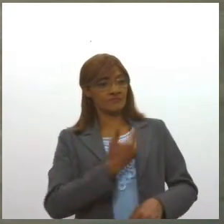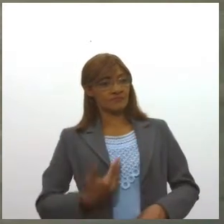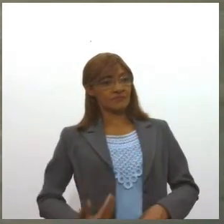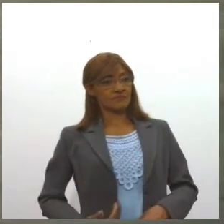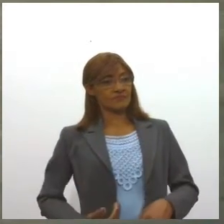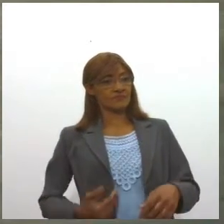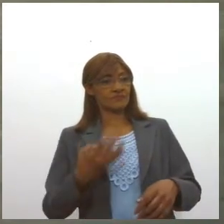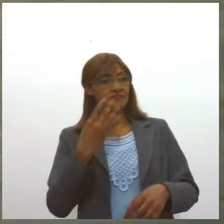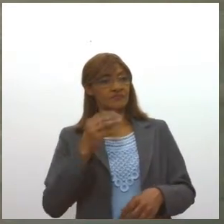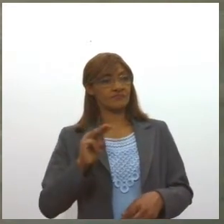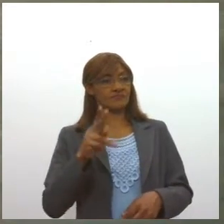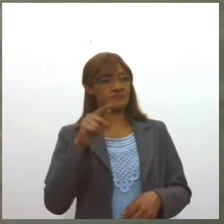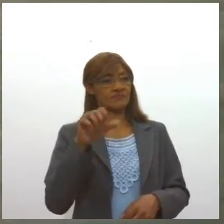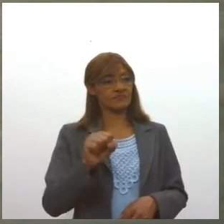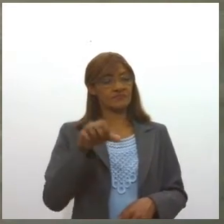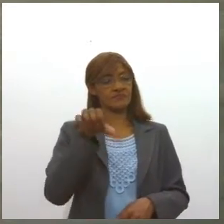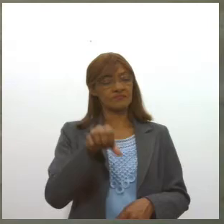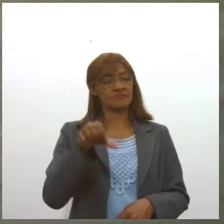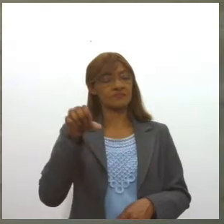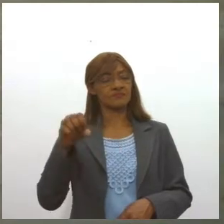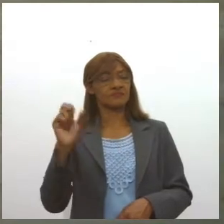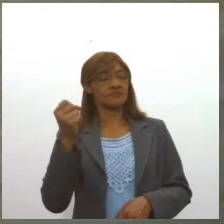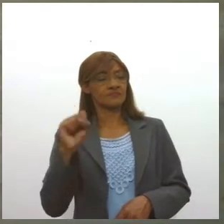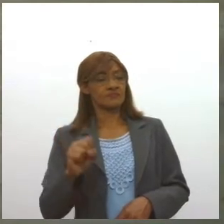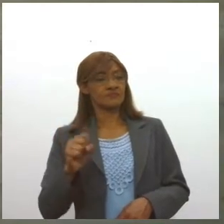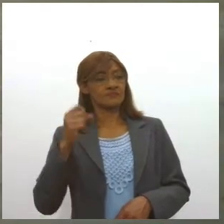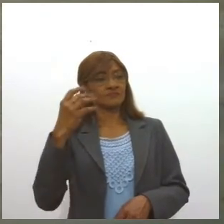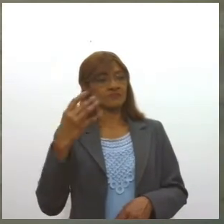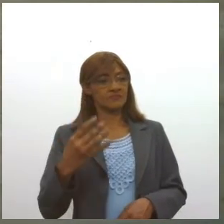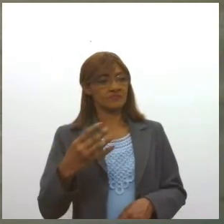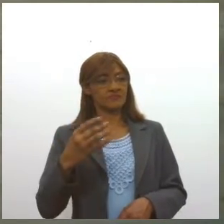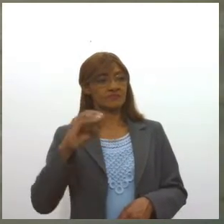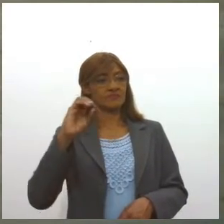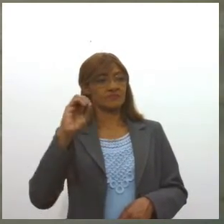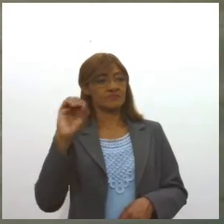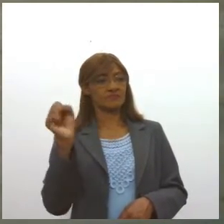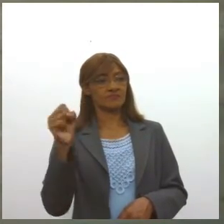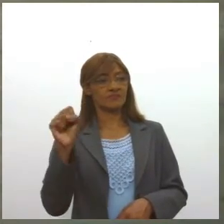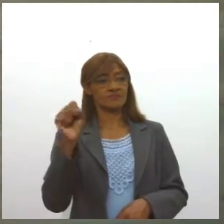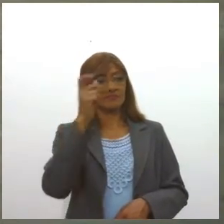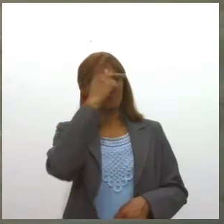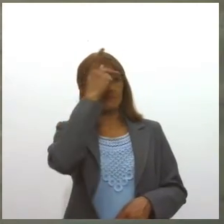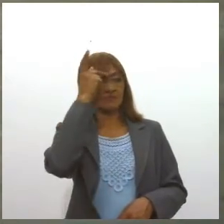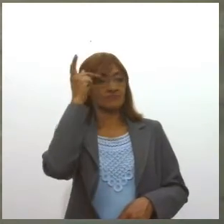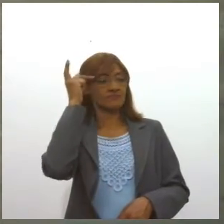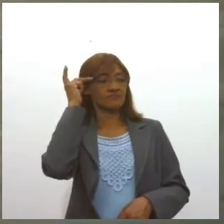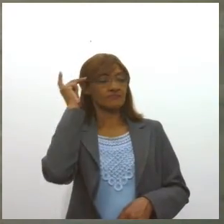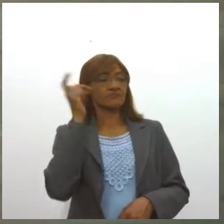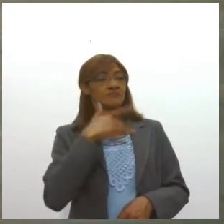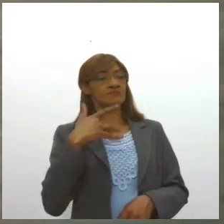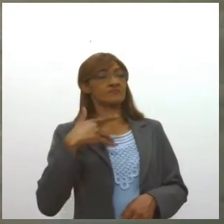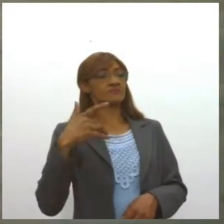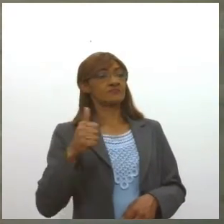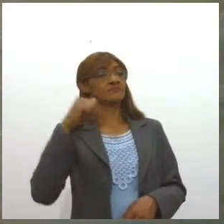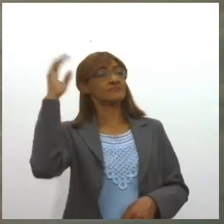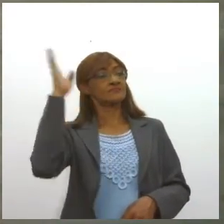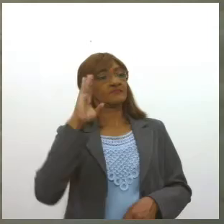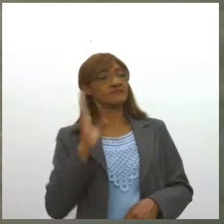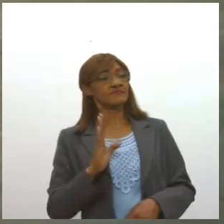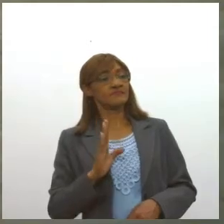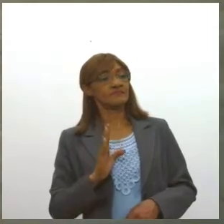4.998.408 pessoas se curaram da Covid-19 no Brasil e outras